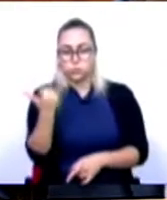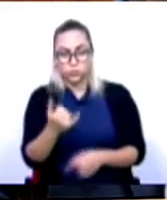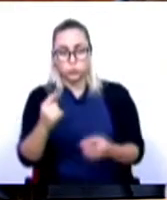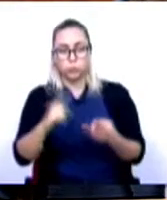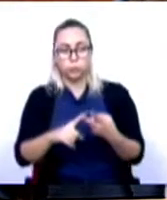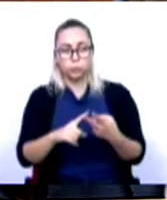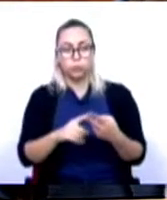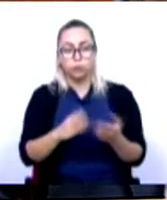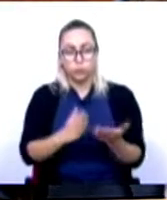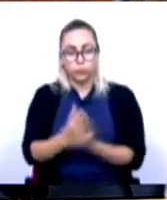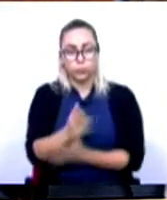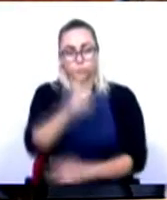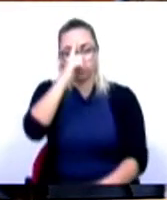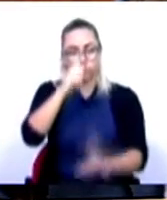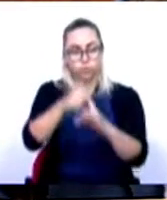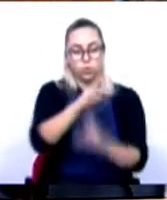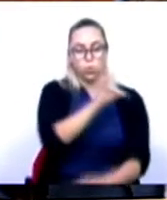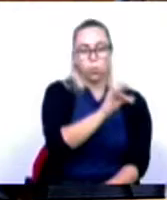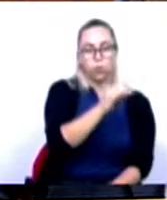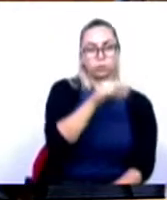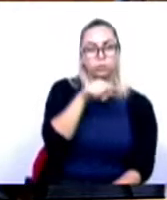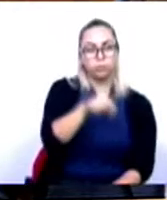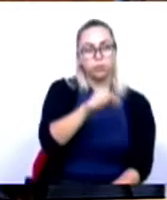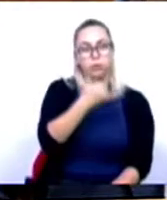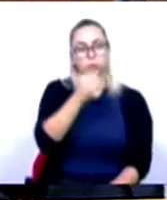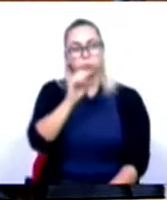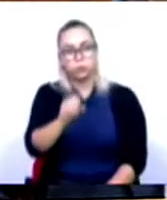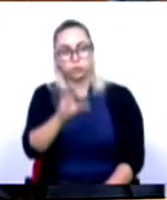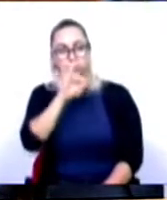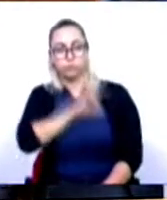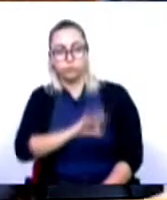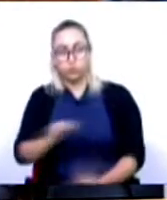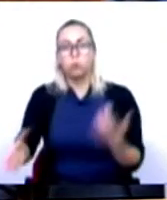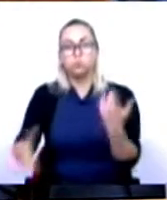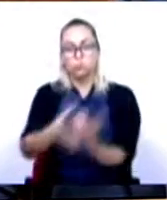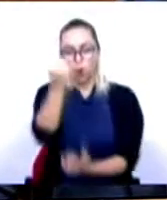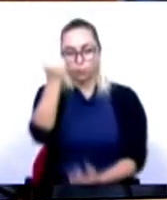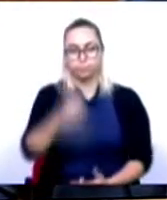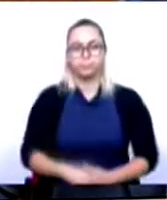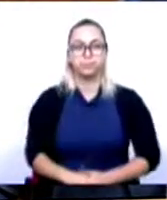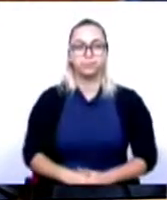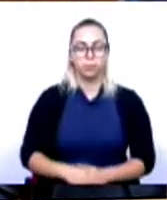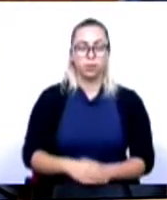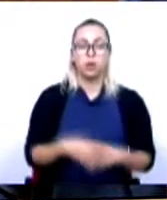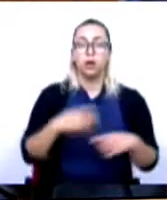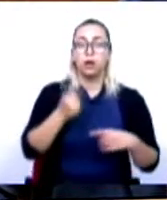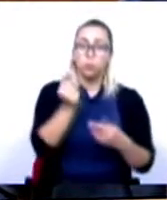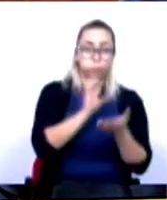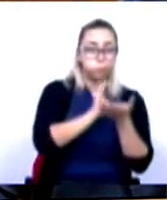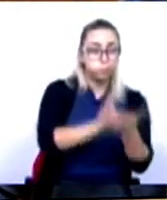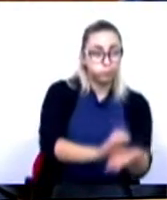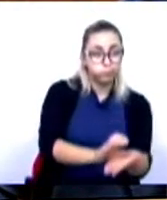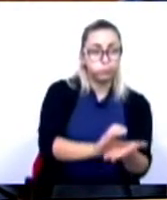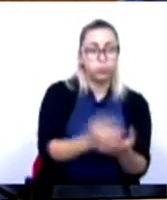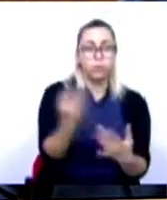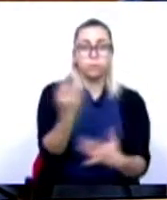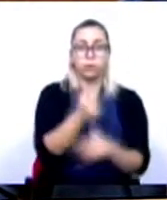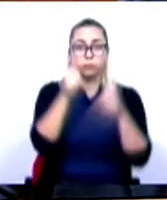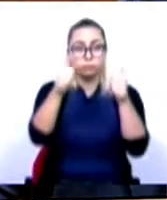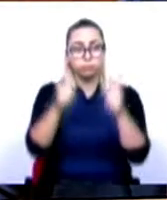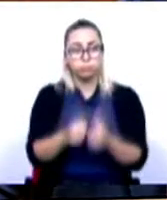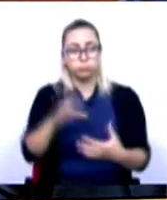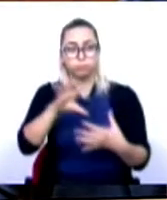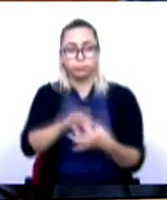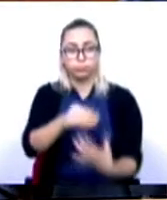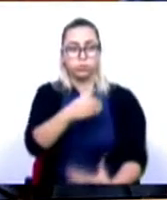a meta anual de 4.200 profissionais será atingida. Os investimentos que foram fixados na área